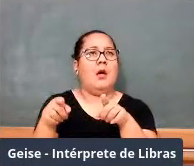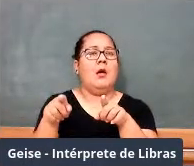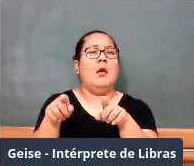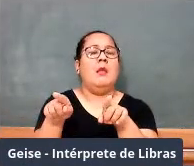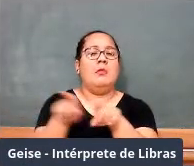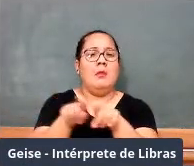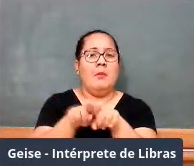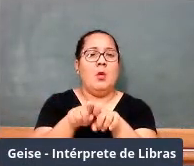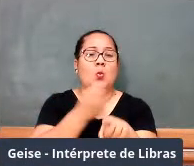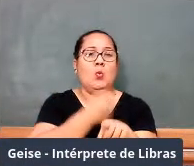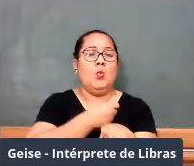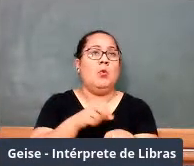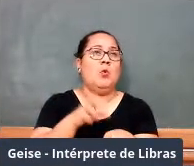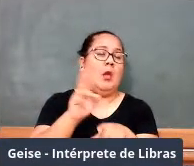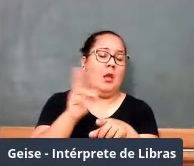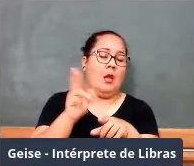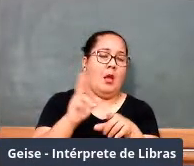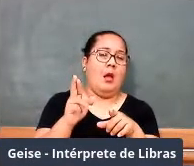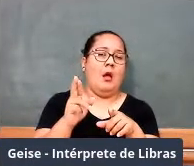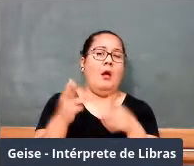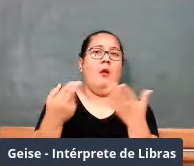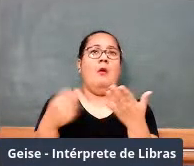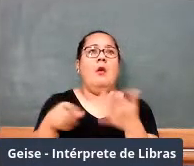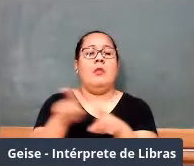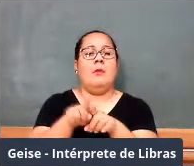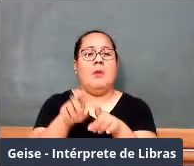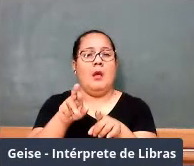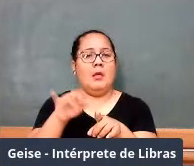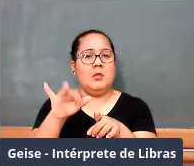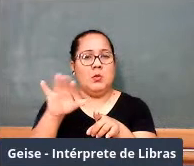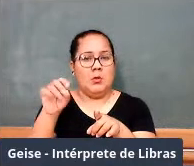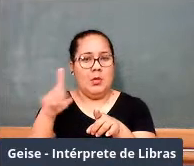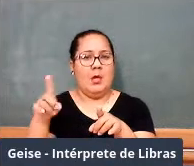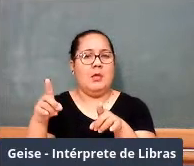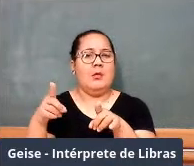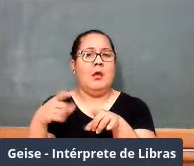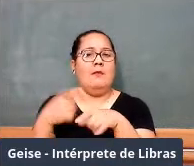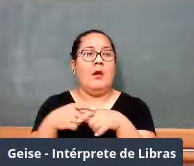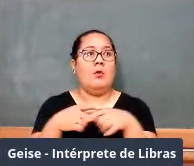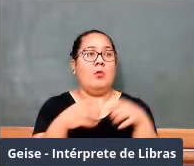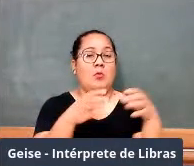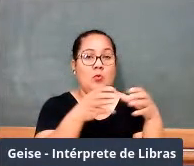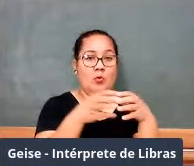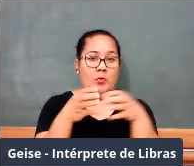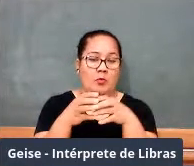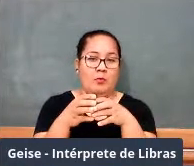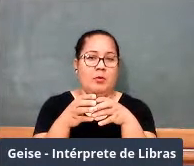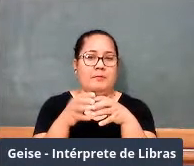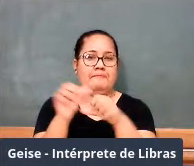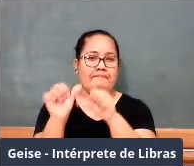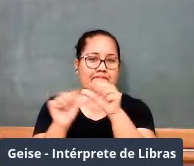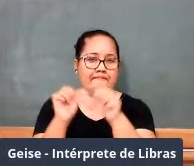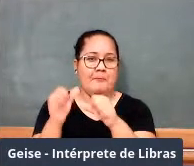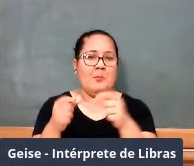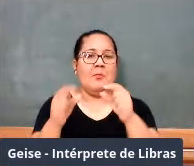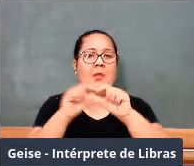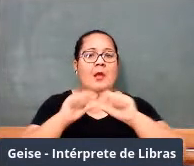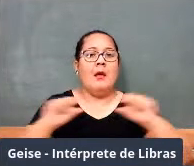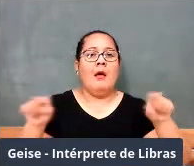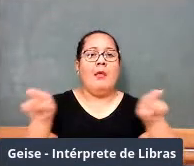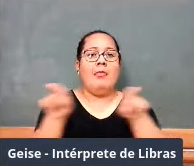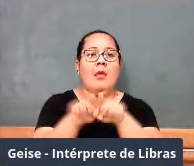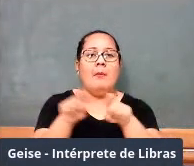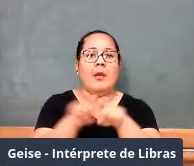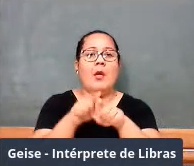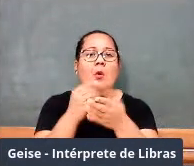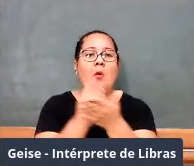irracionais, reais, e tudo na base da ampliação dos conjuntos numéricos. As equações e inequações,